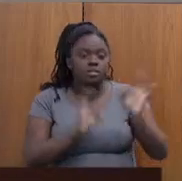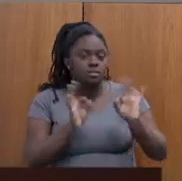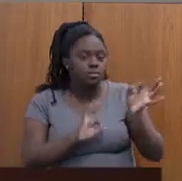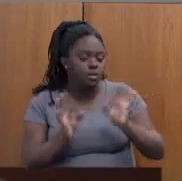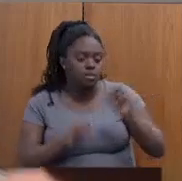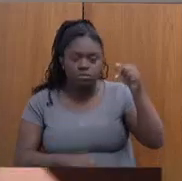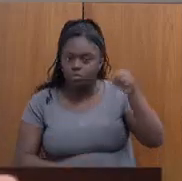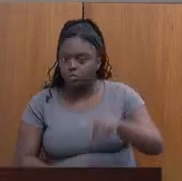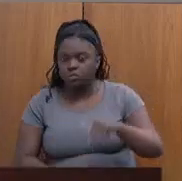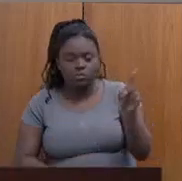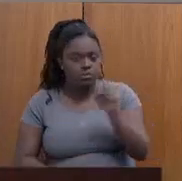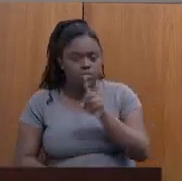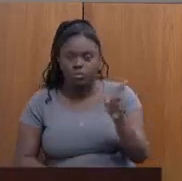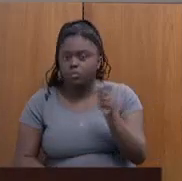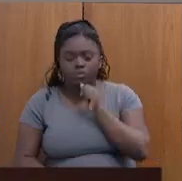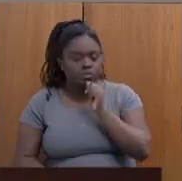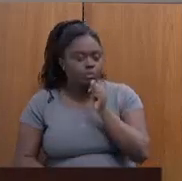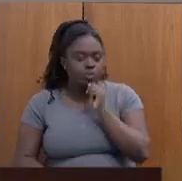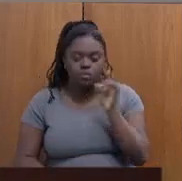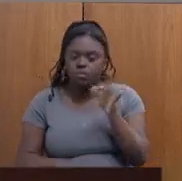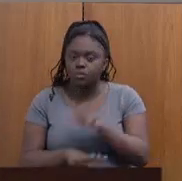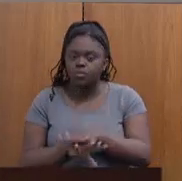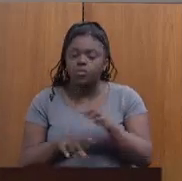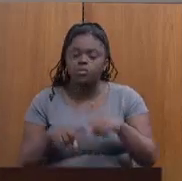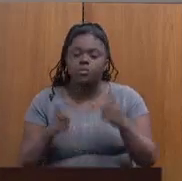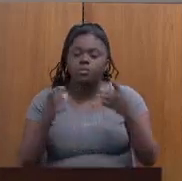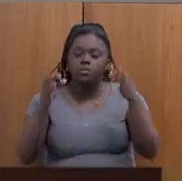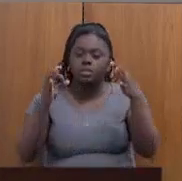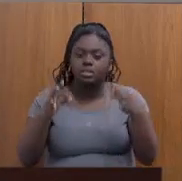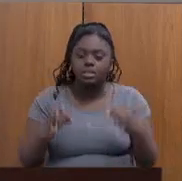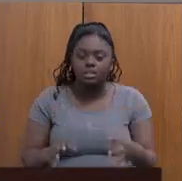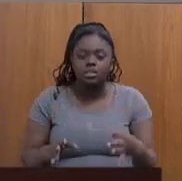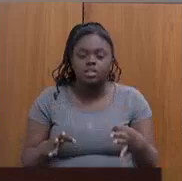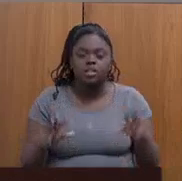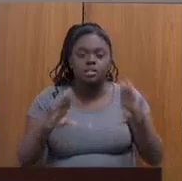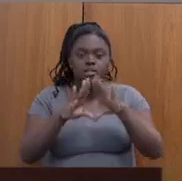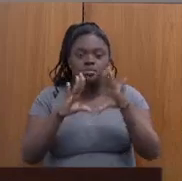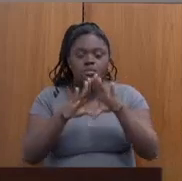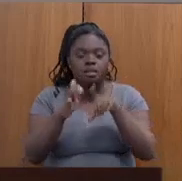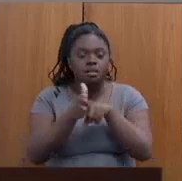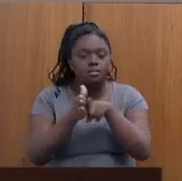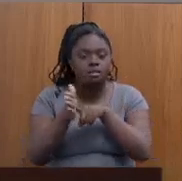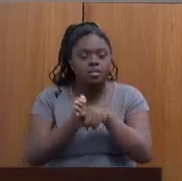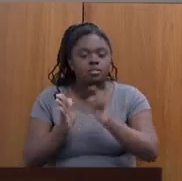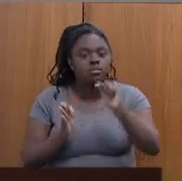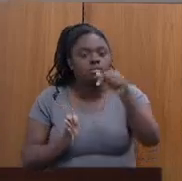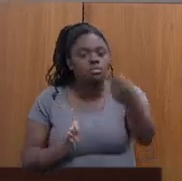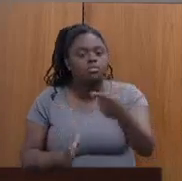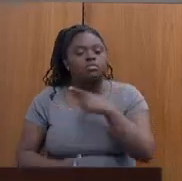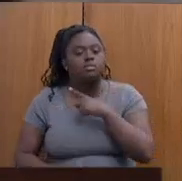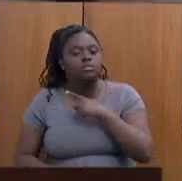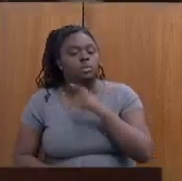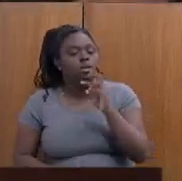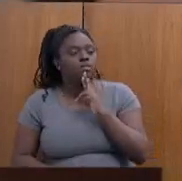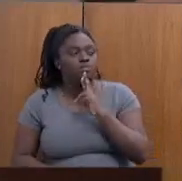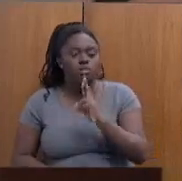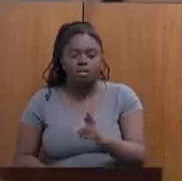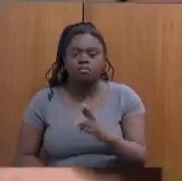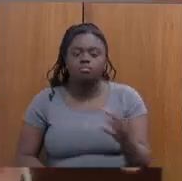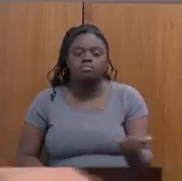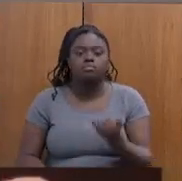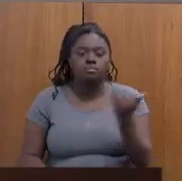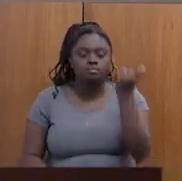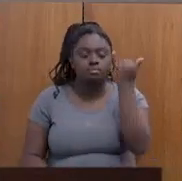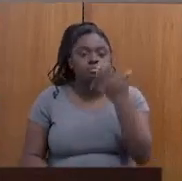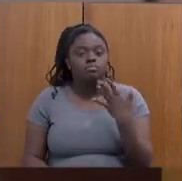pronto, mas, com certeza, na próxima Assembleia Fiscaliza, nós vamos ter grandes resultados nesse sentido. Então,